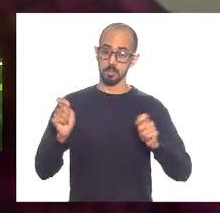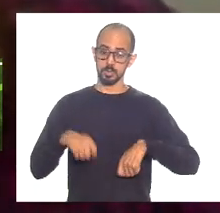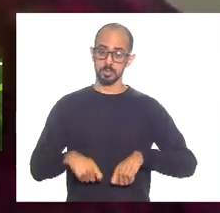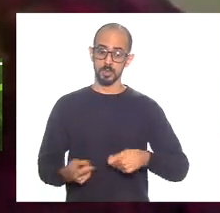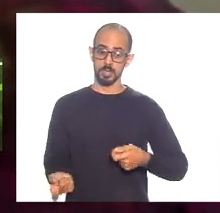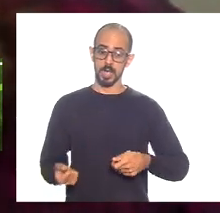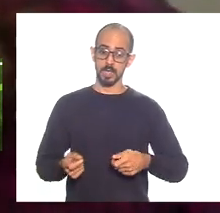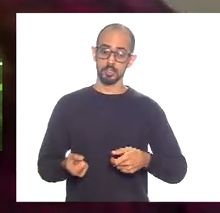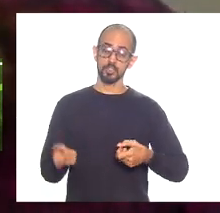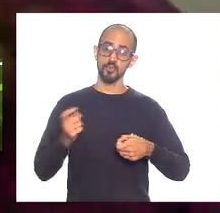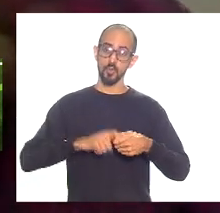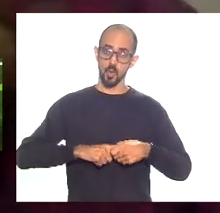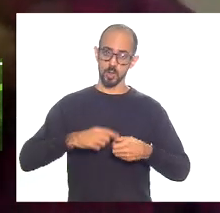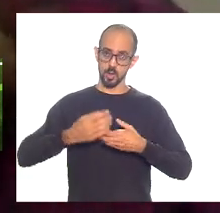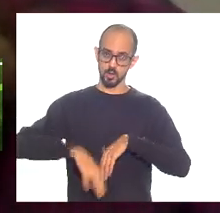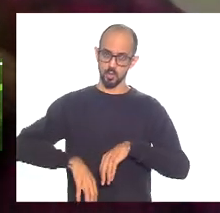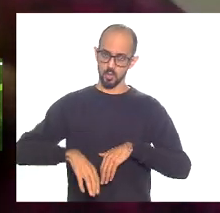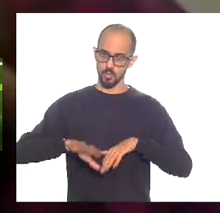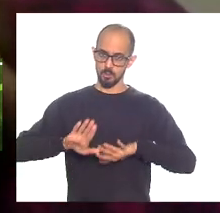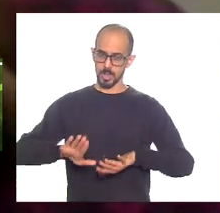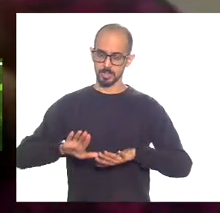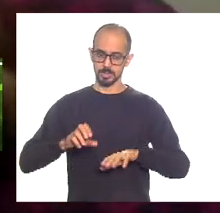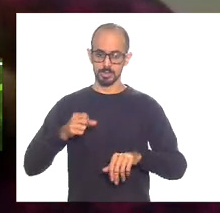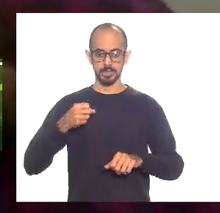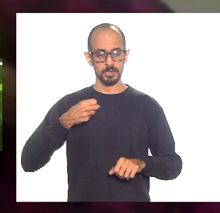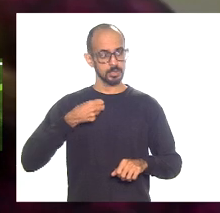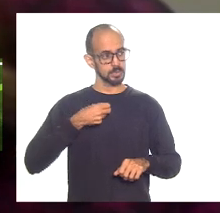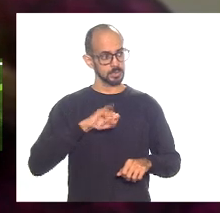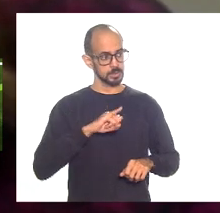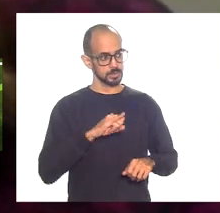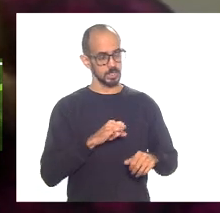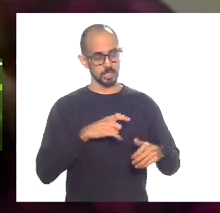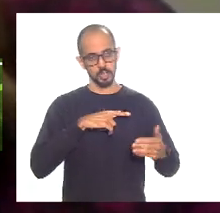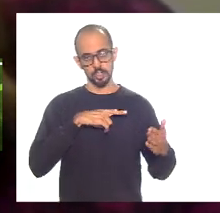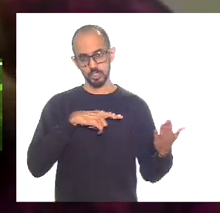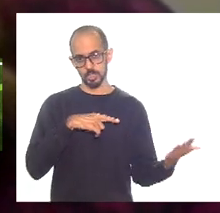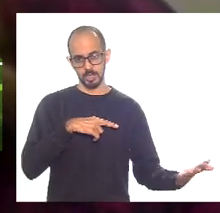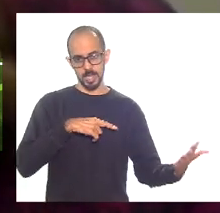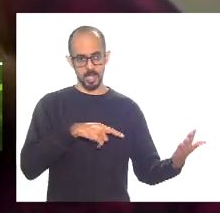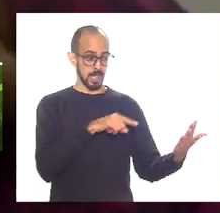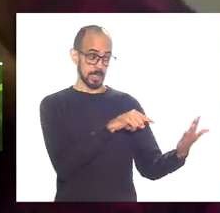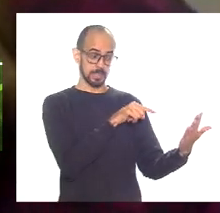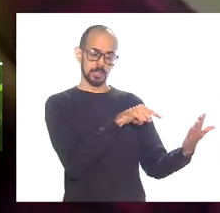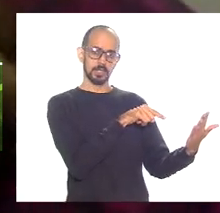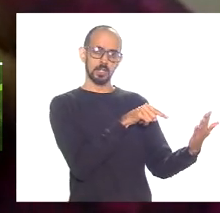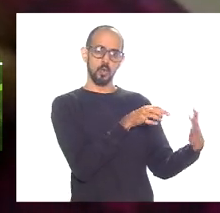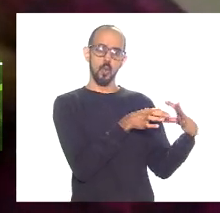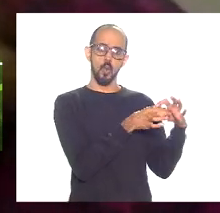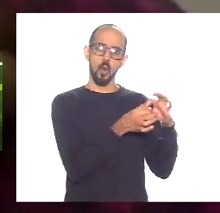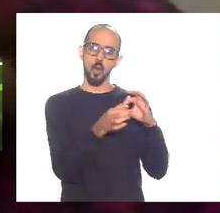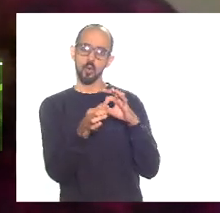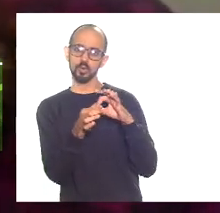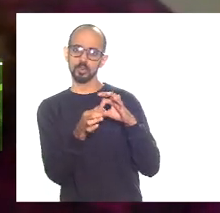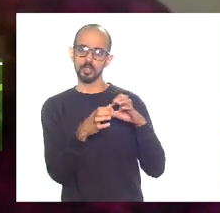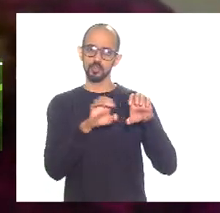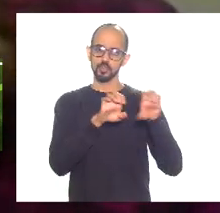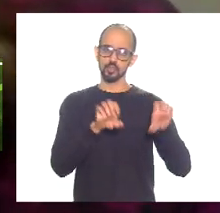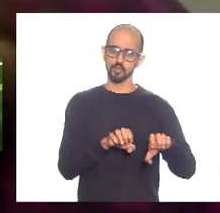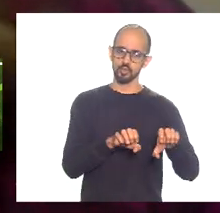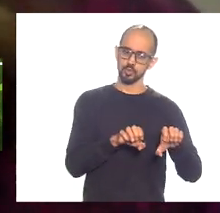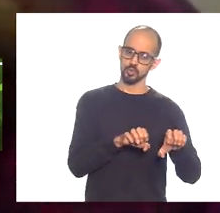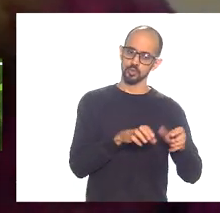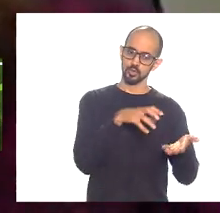concurso público mas se de um lado Mauro a gente tem essa perspectiva de estruturação das classes dos